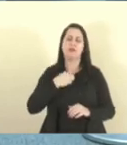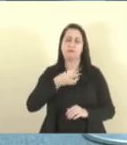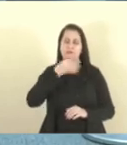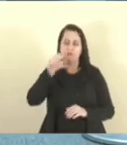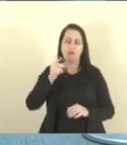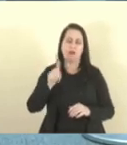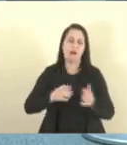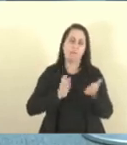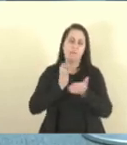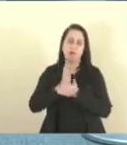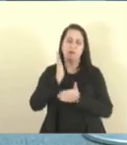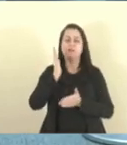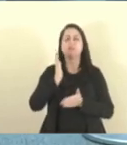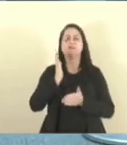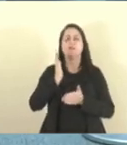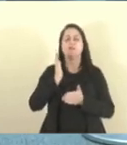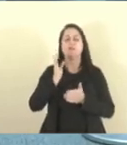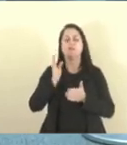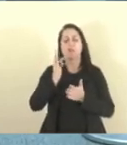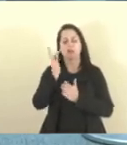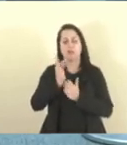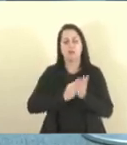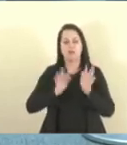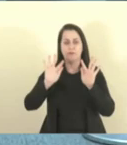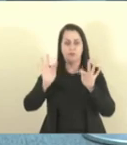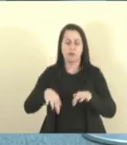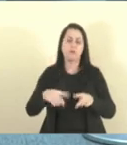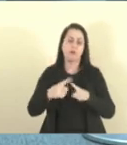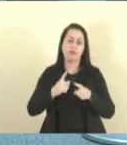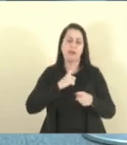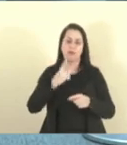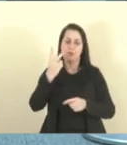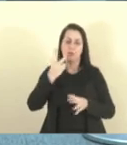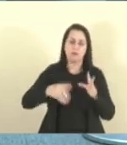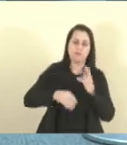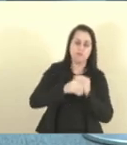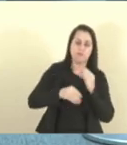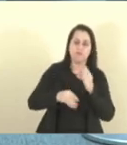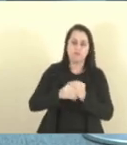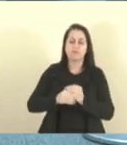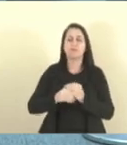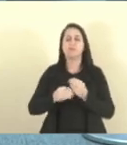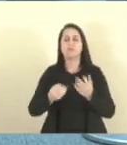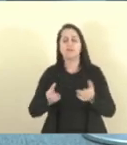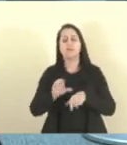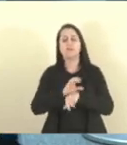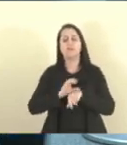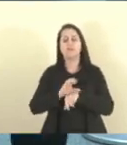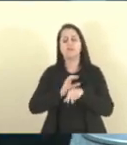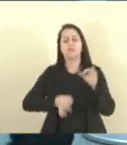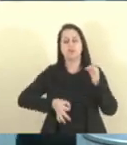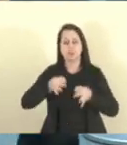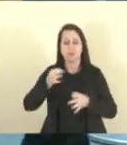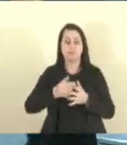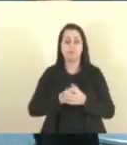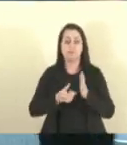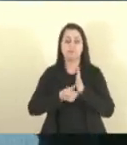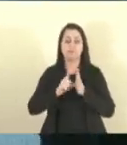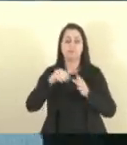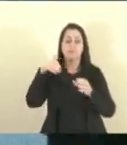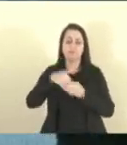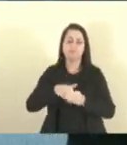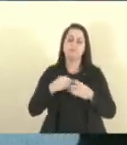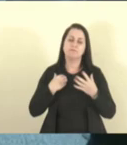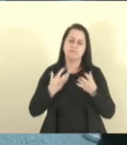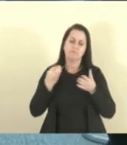aprovação da redação final, tendo em vista que tiveram duas emendas na Comissão de Constituição e Justiça. Presidente, antes de votar, gostaria de deixar